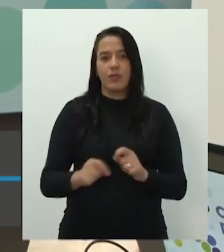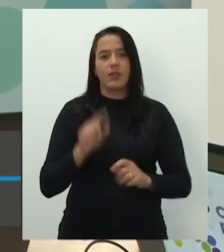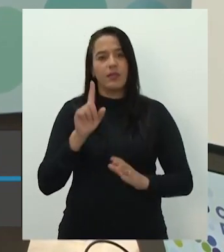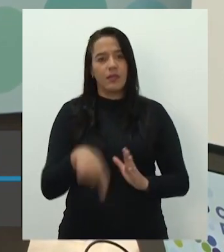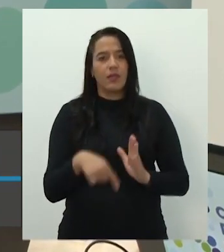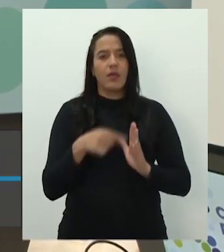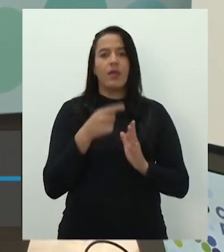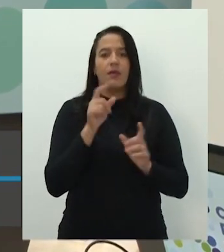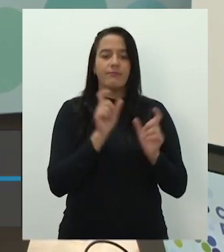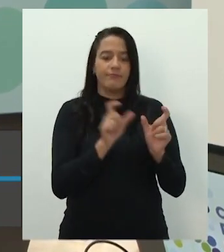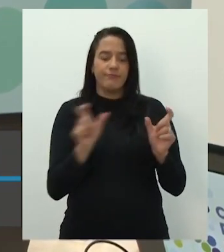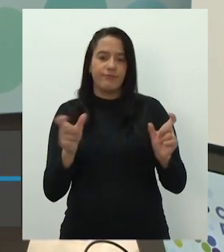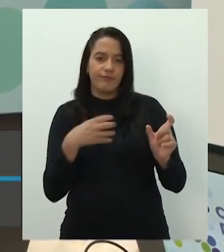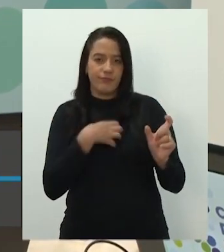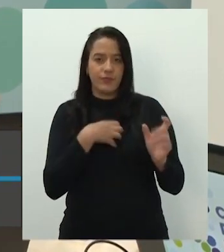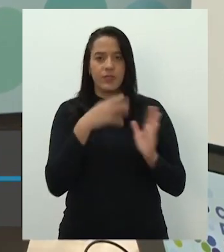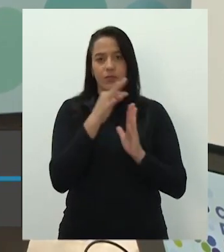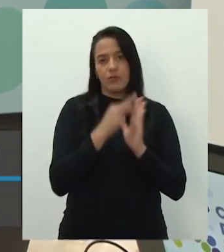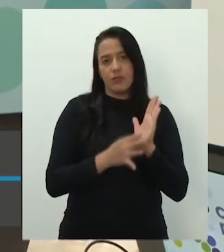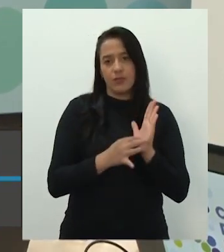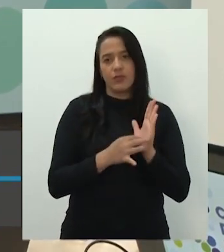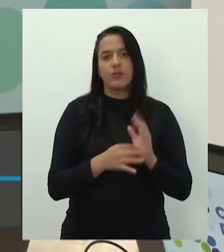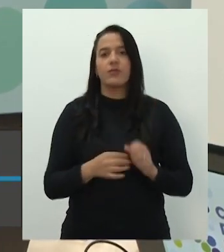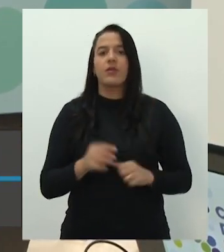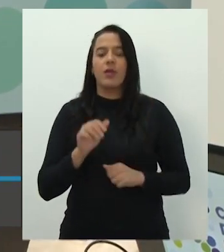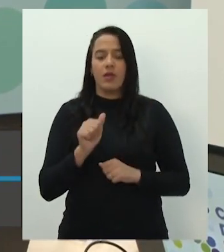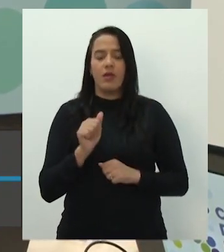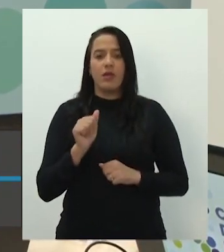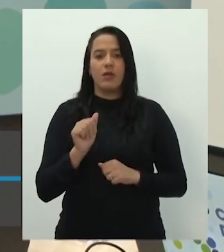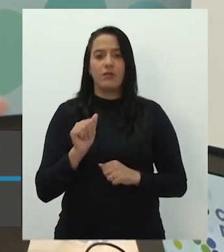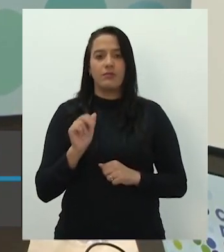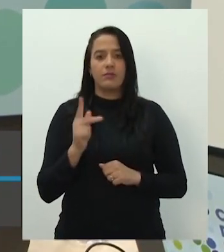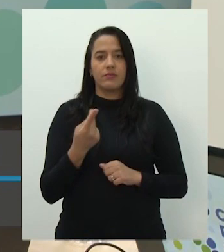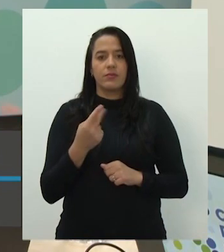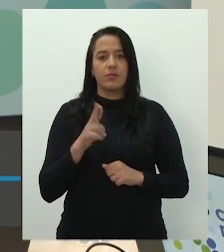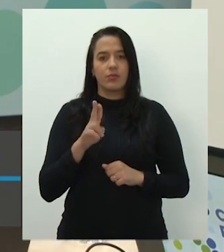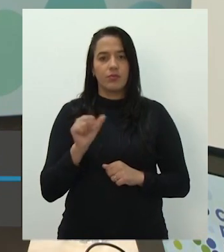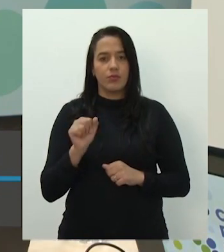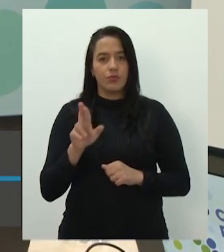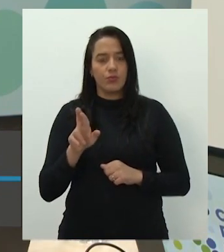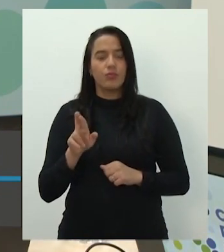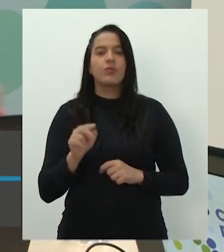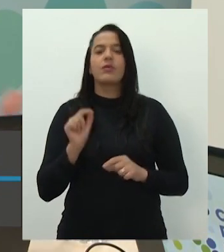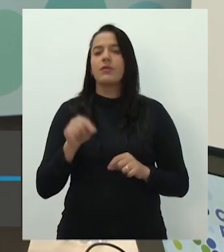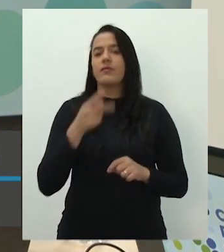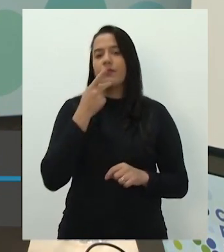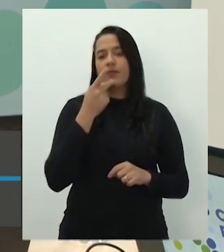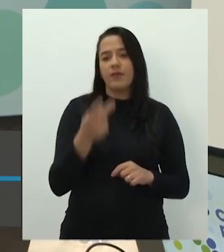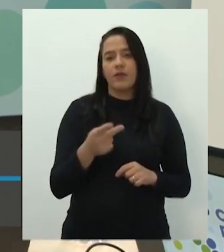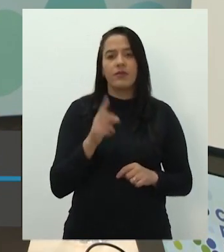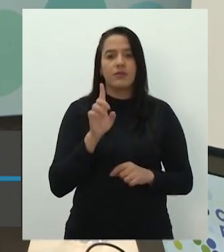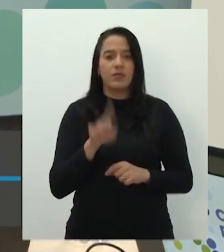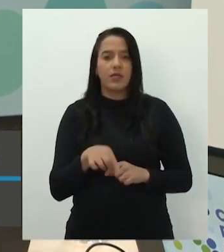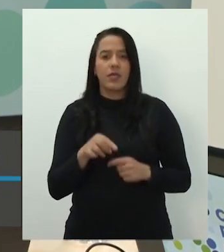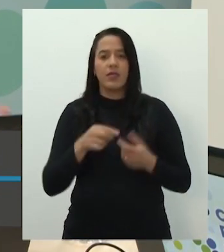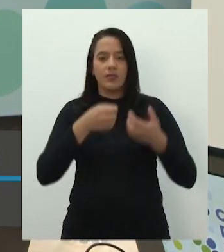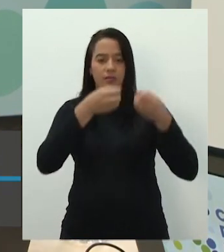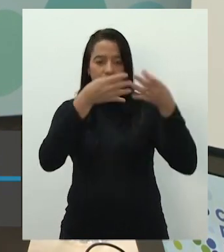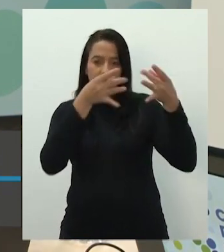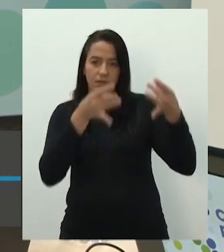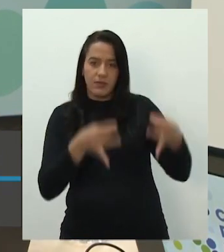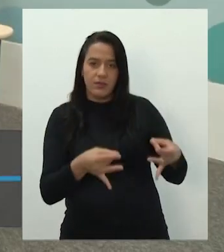né? O Arthur, ele cita os tipos. Ele diz tipo narrativo, argumentativo, injuntivo, descritivo e